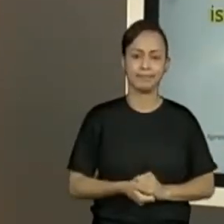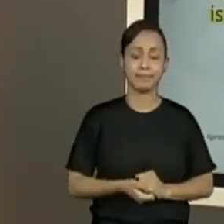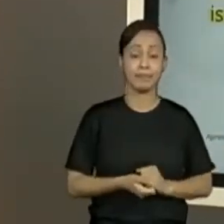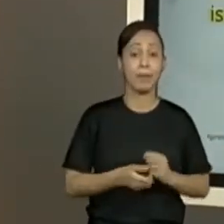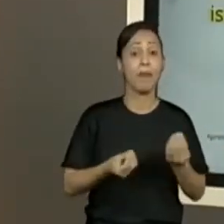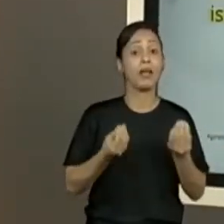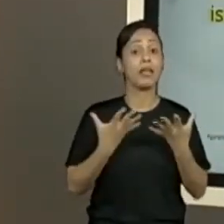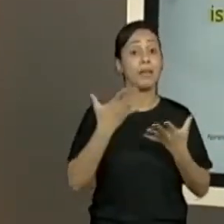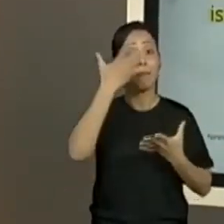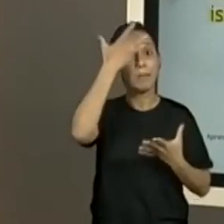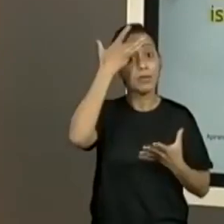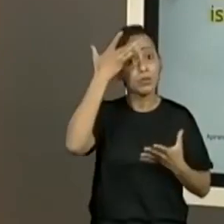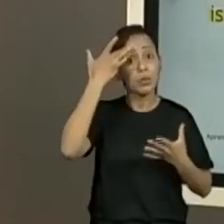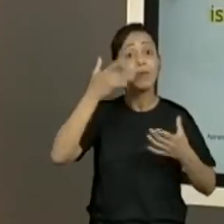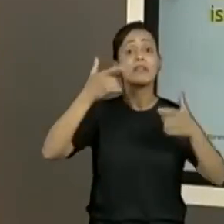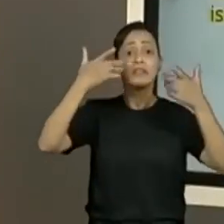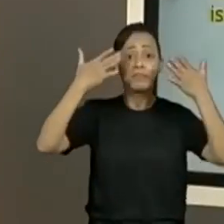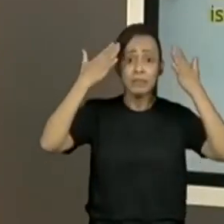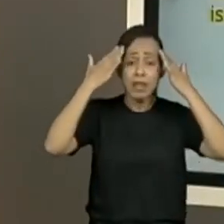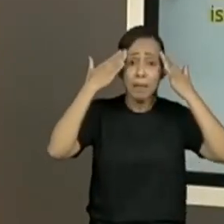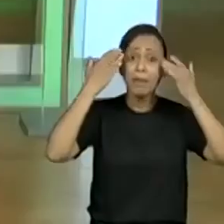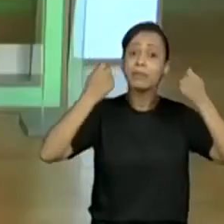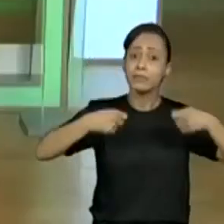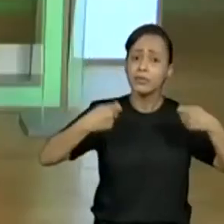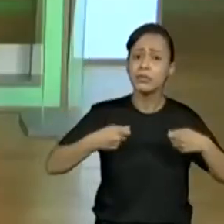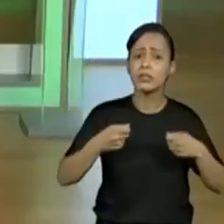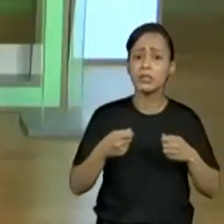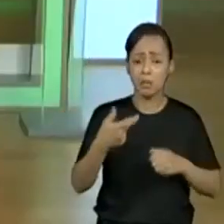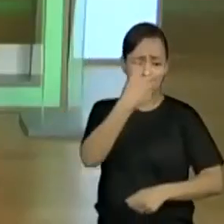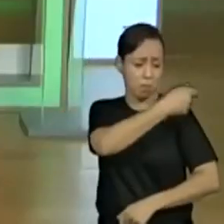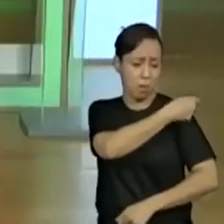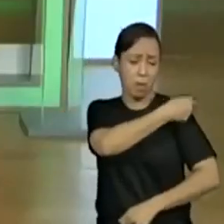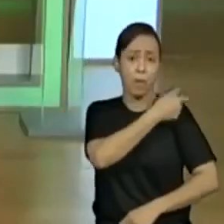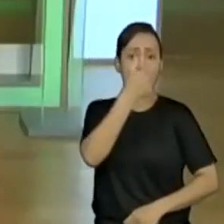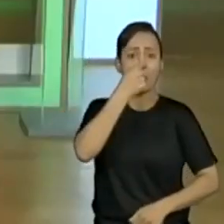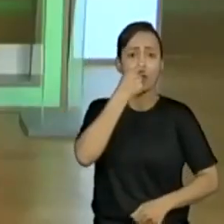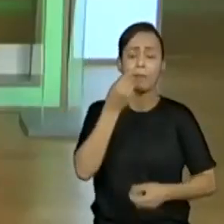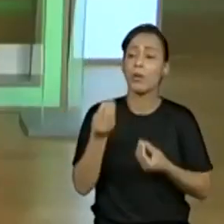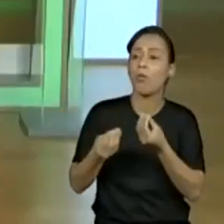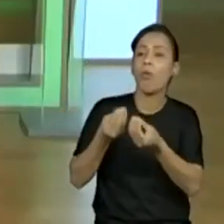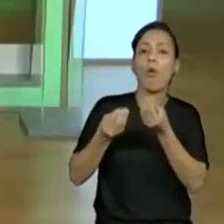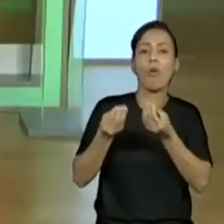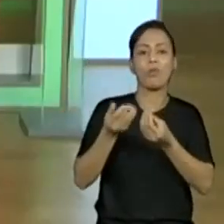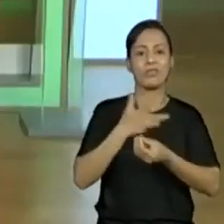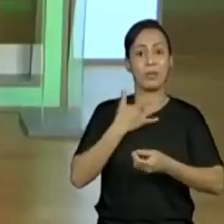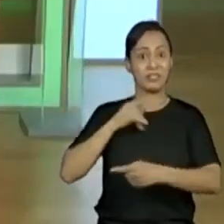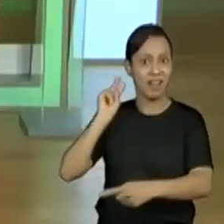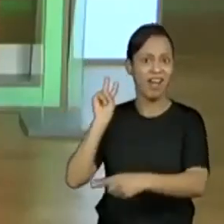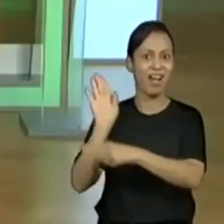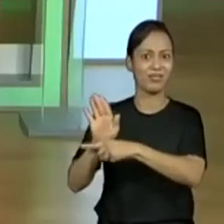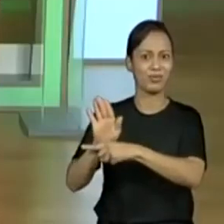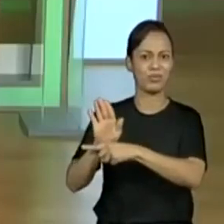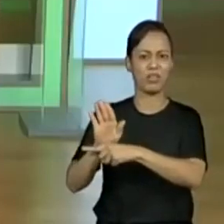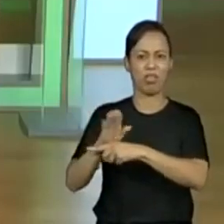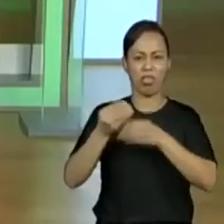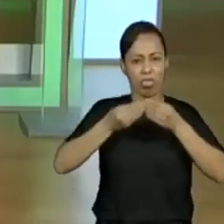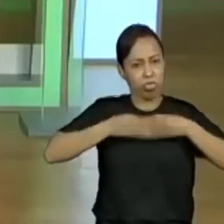as pessoas informadas de tudo aquilo que está envolvido ali na campanha de vacinação da gripe. E,